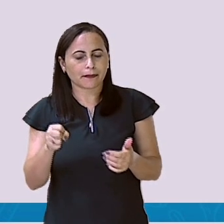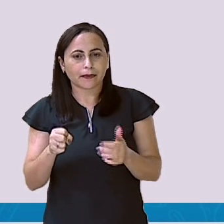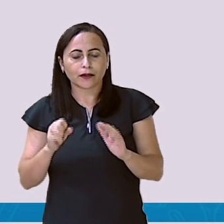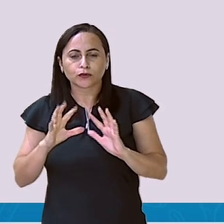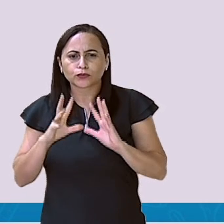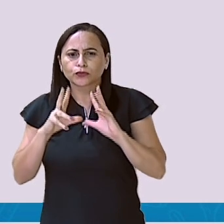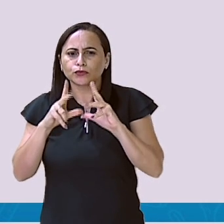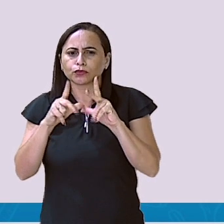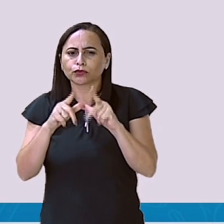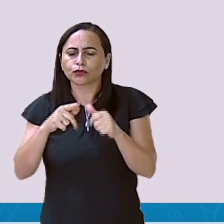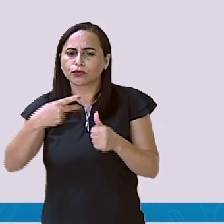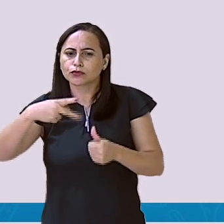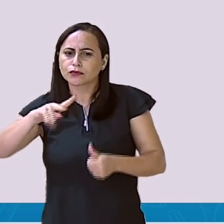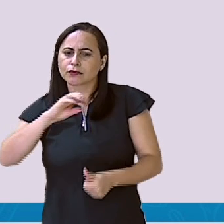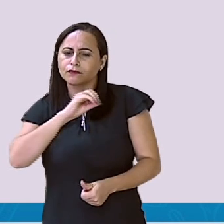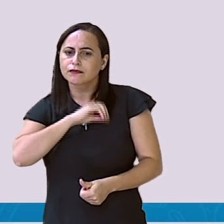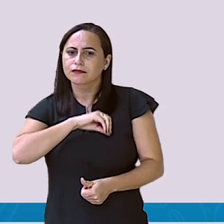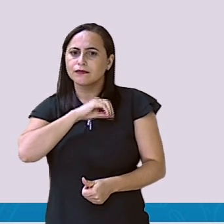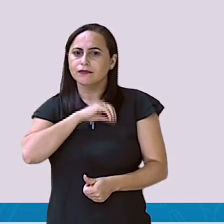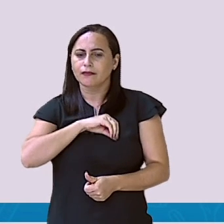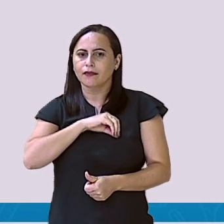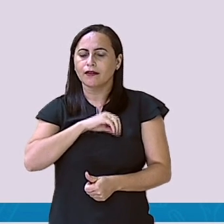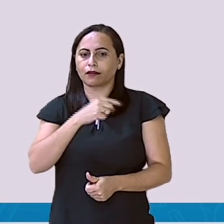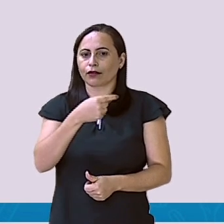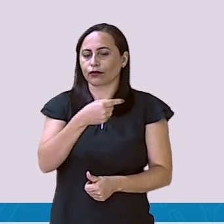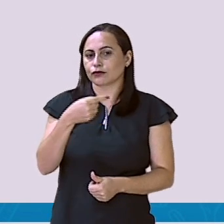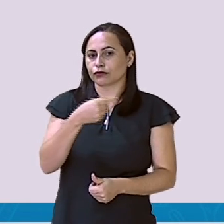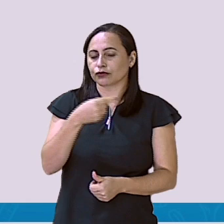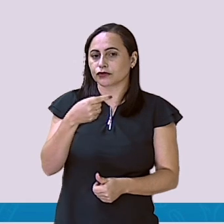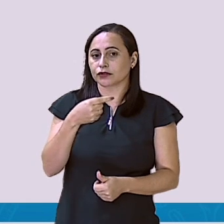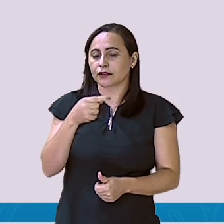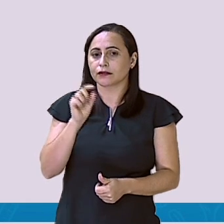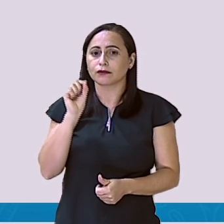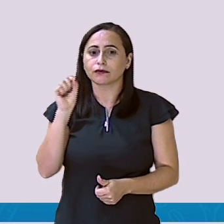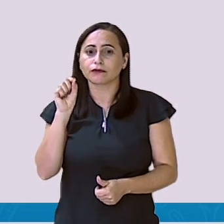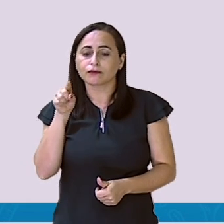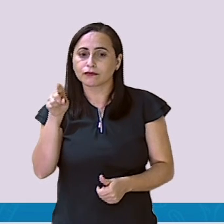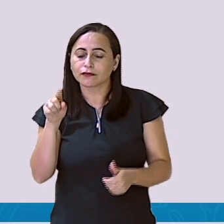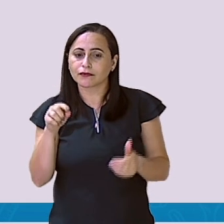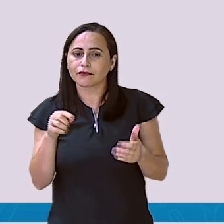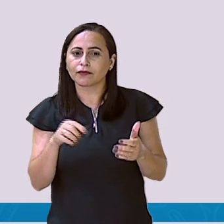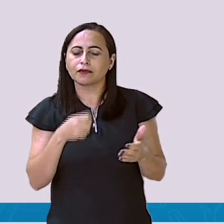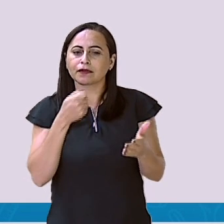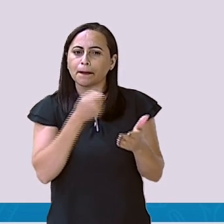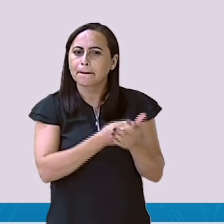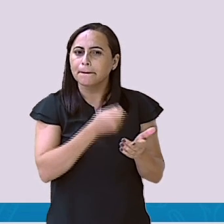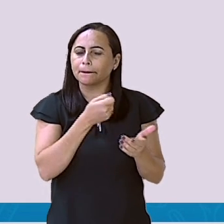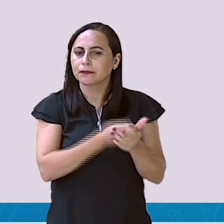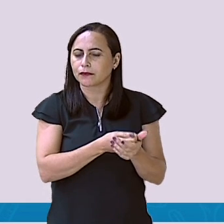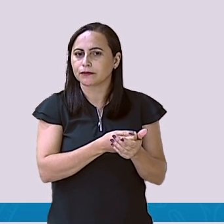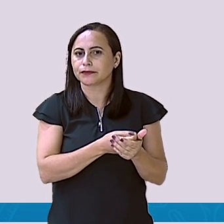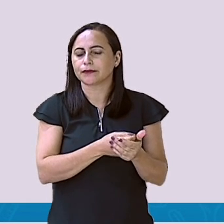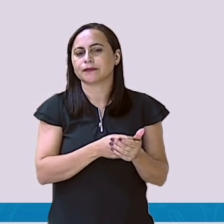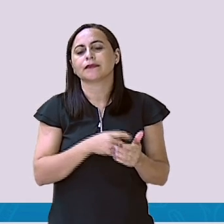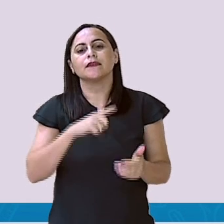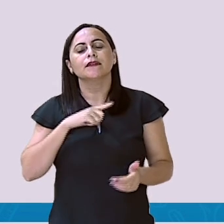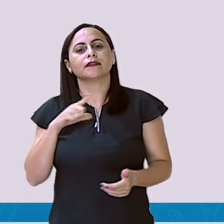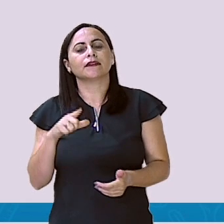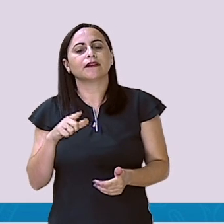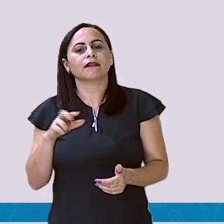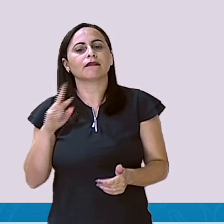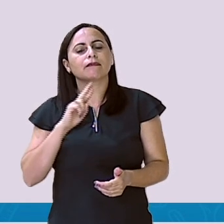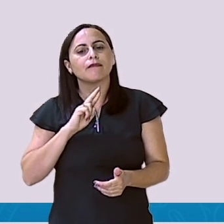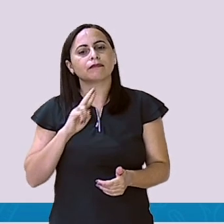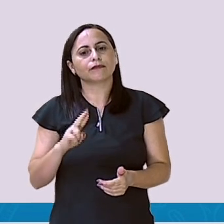líquido, e vai diminuir com os seus gastos. Assim, você vai ter a resposta